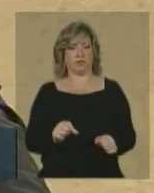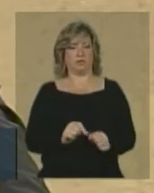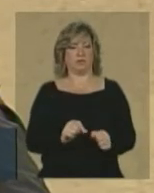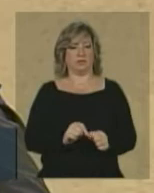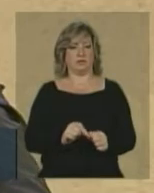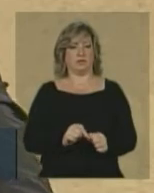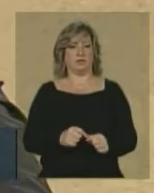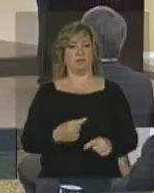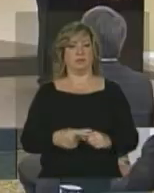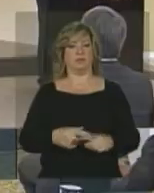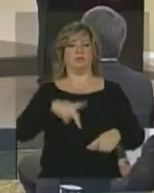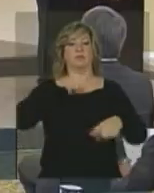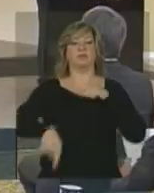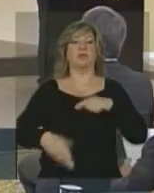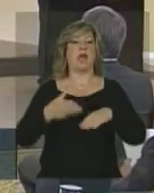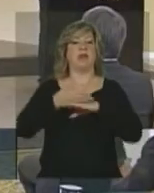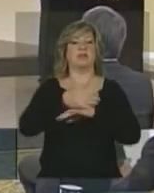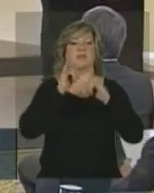restrição de acesso.